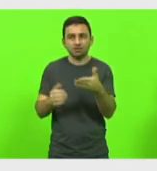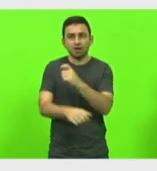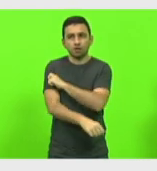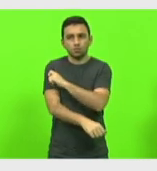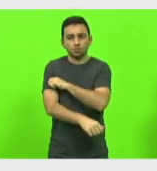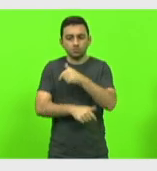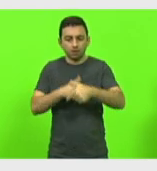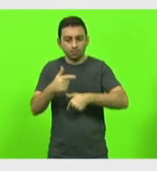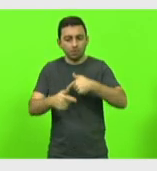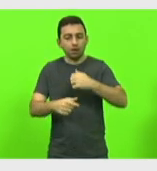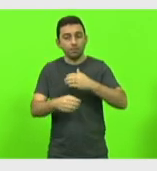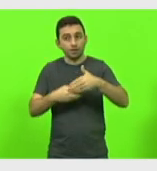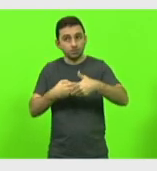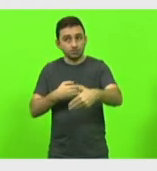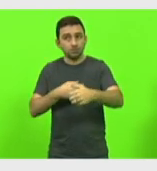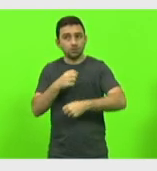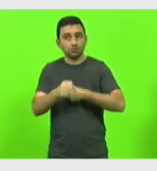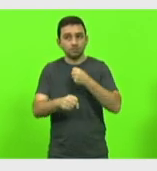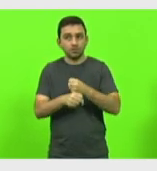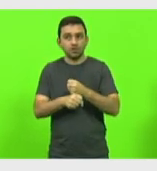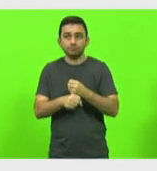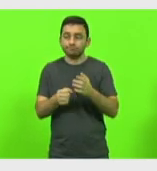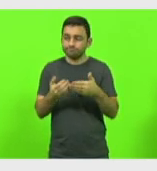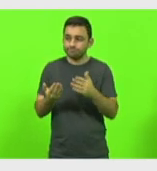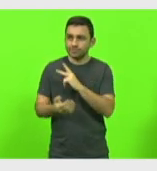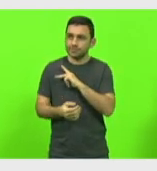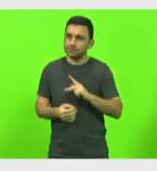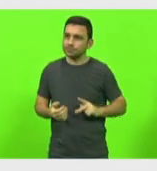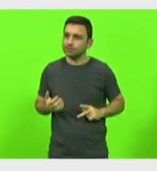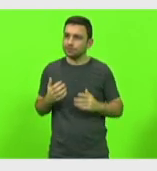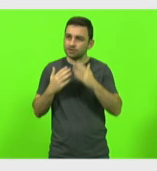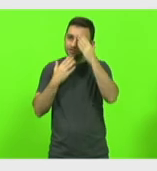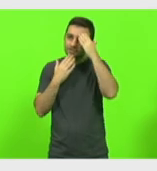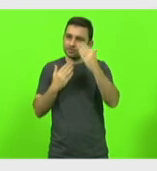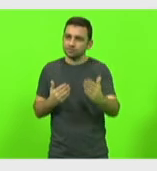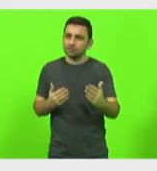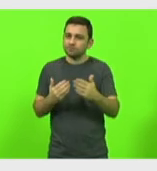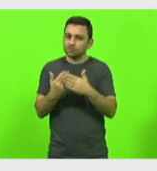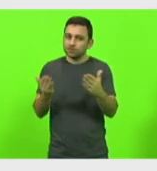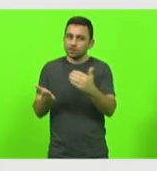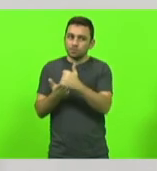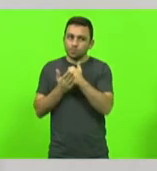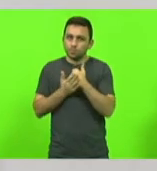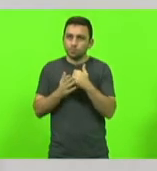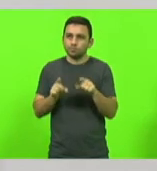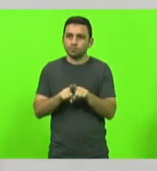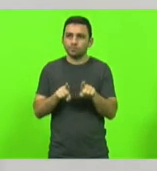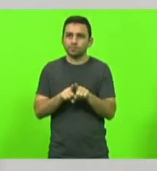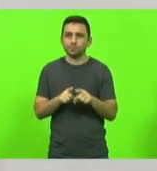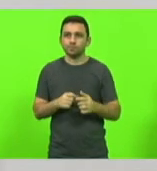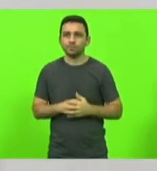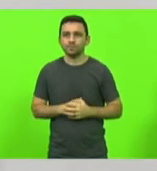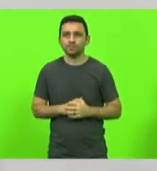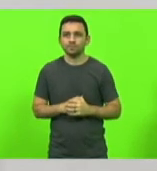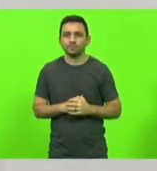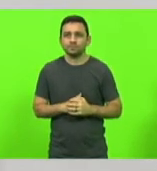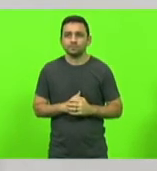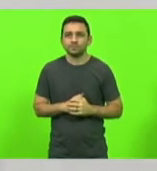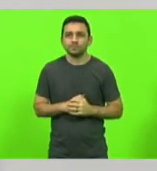ano que vem. Então, é isso, presidente. Quero agradecer a oportunidade e pedir seu apoio também. Com certeza, Luciana.